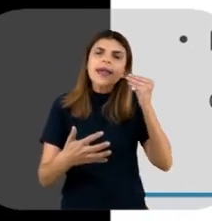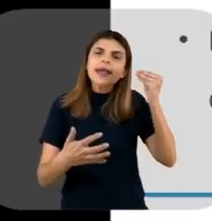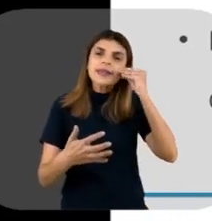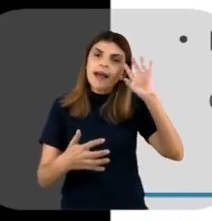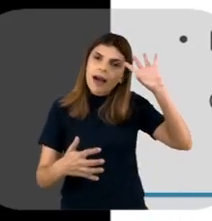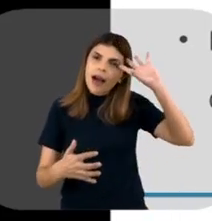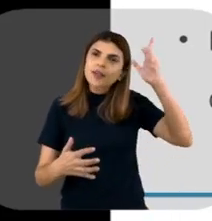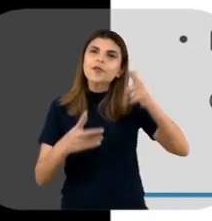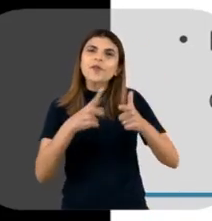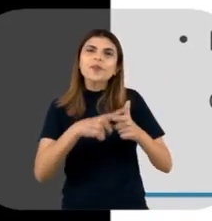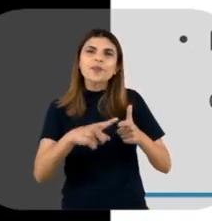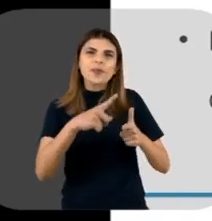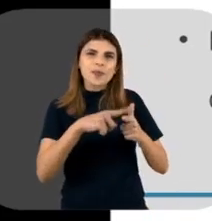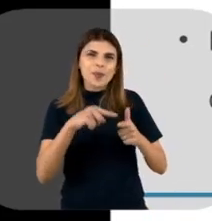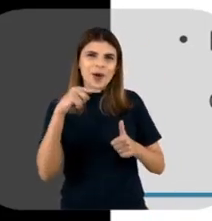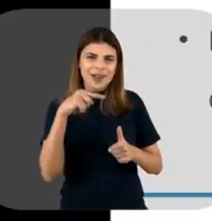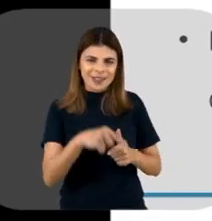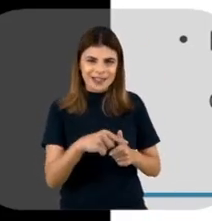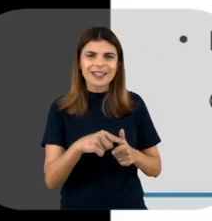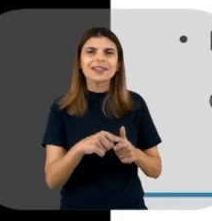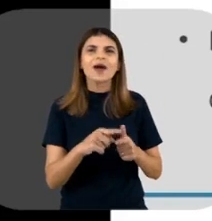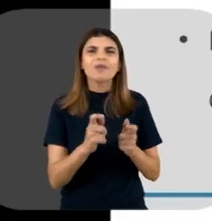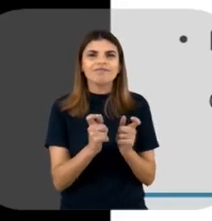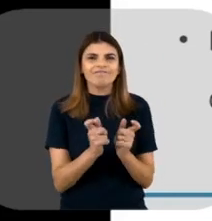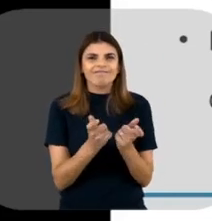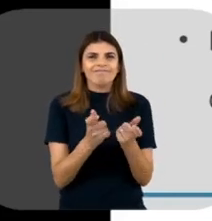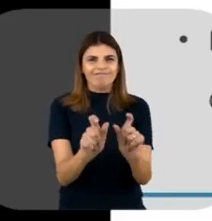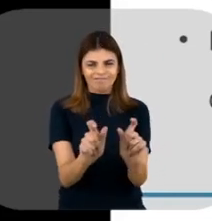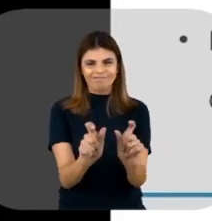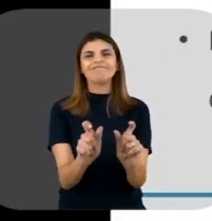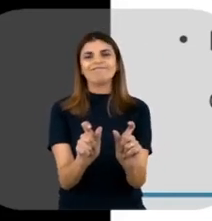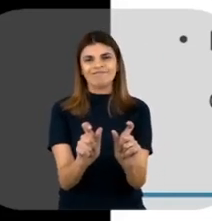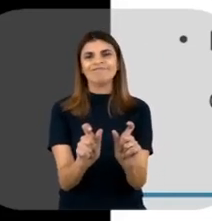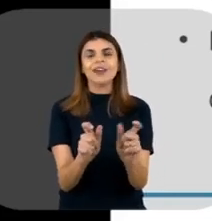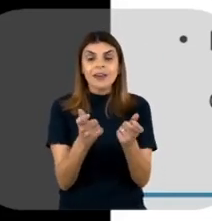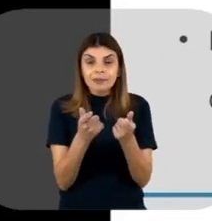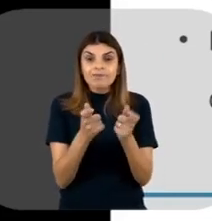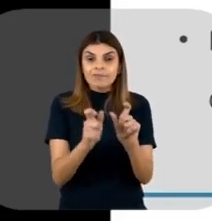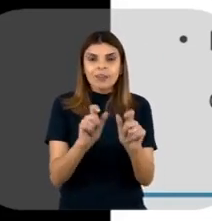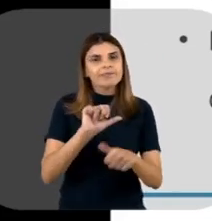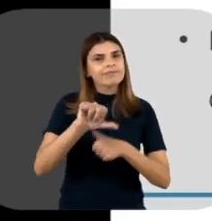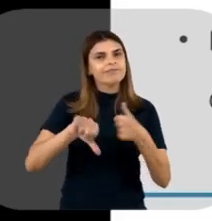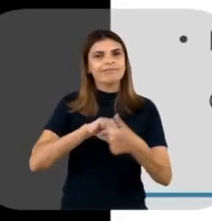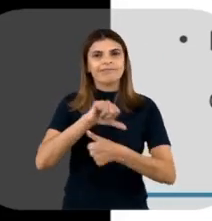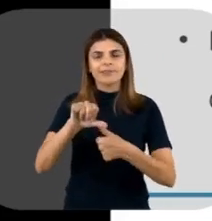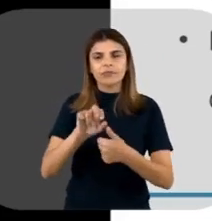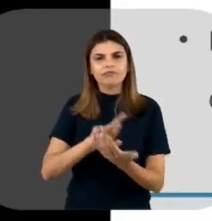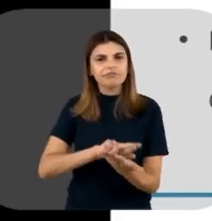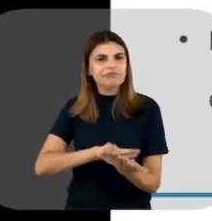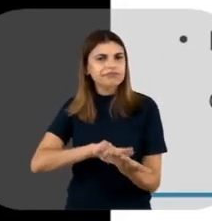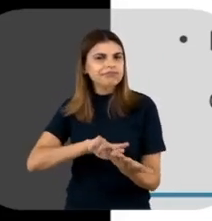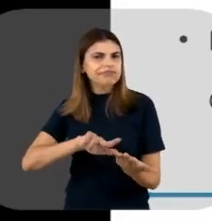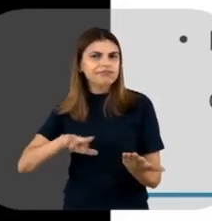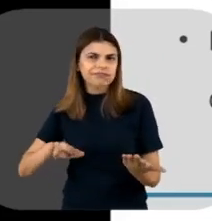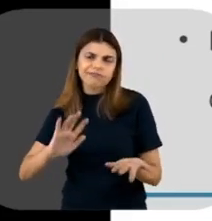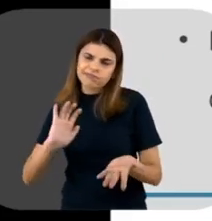resolver essa questão da imunogenicidade, né? Do evento, vamos dizer assim, evento adverso